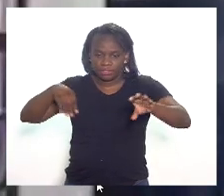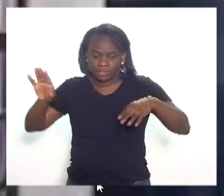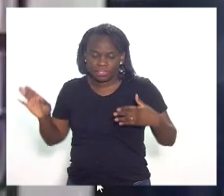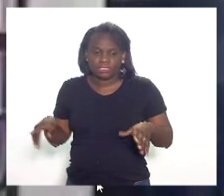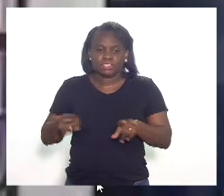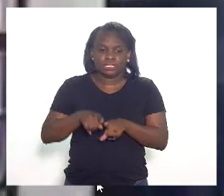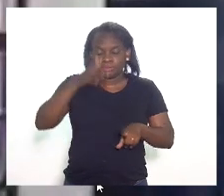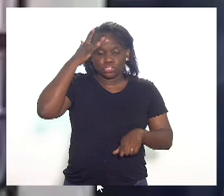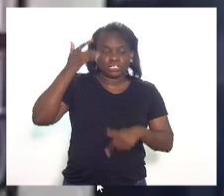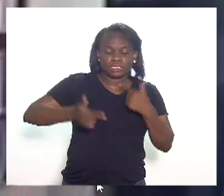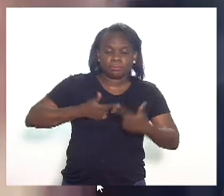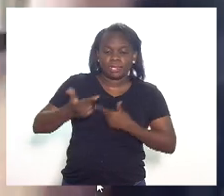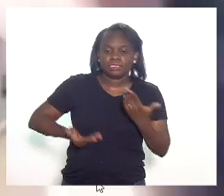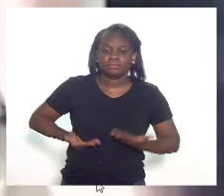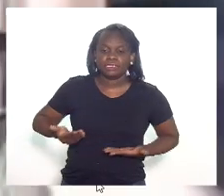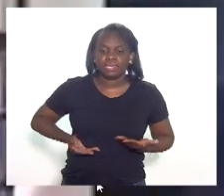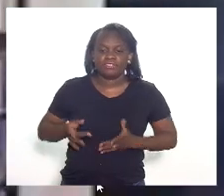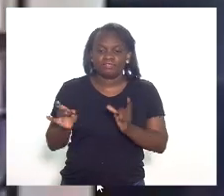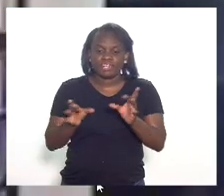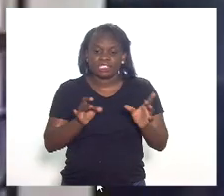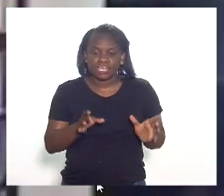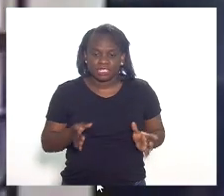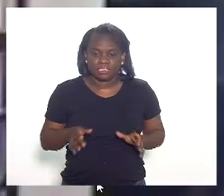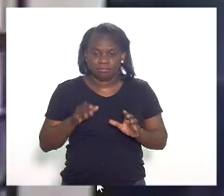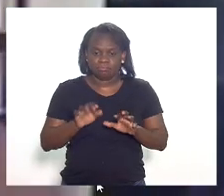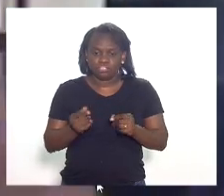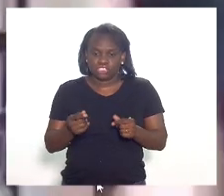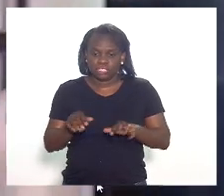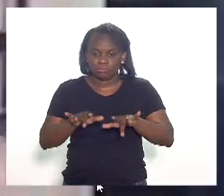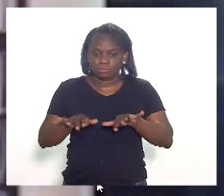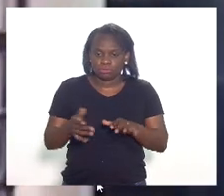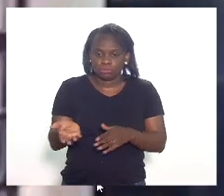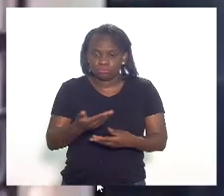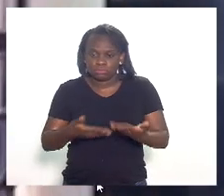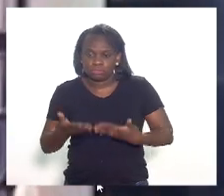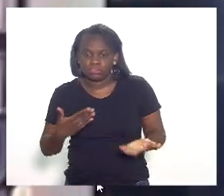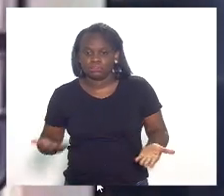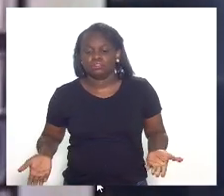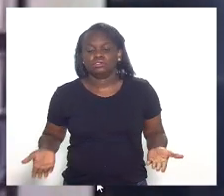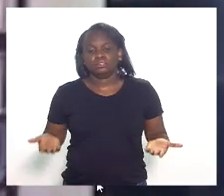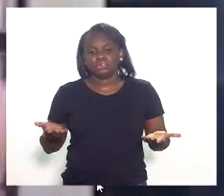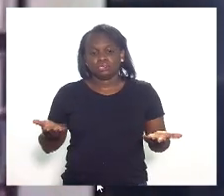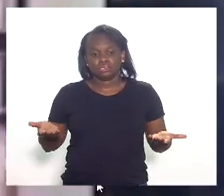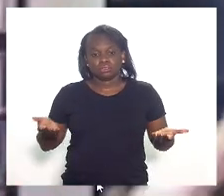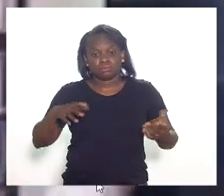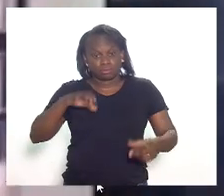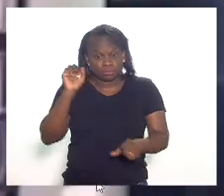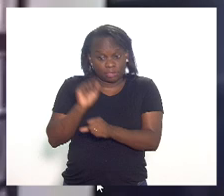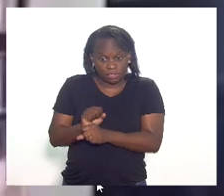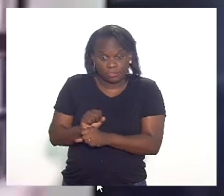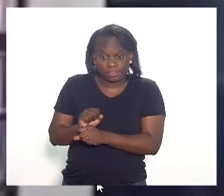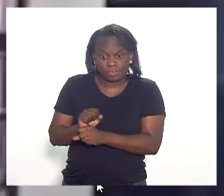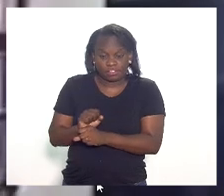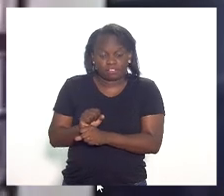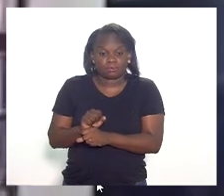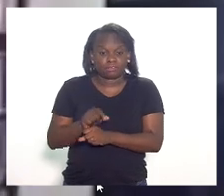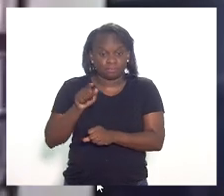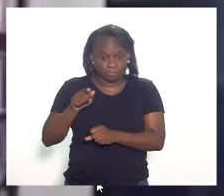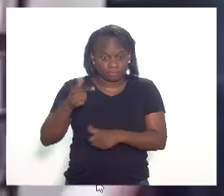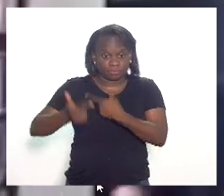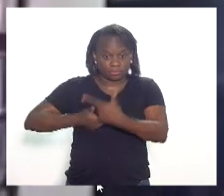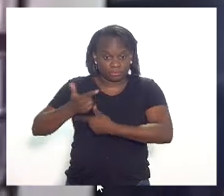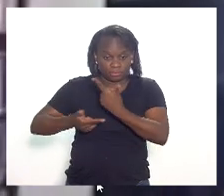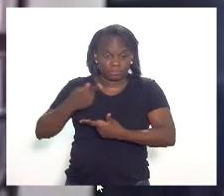os empregados para vender o pão no balcão, ou seja, parar essa